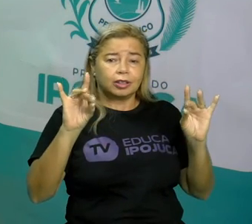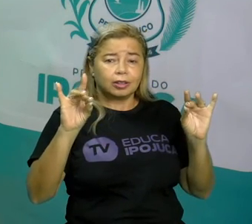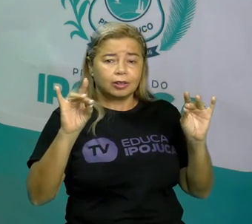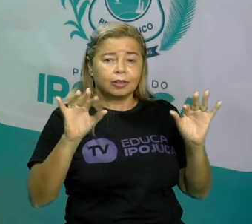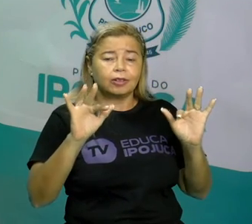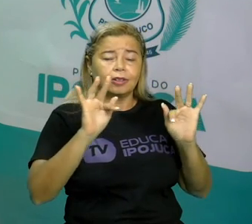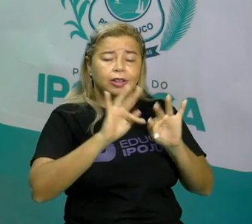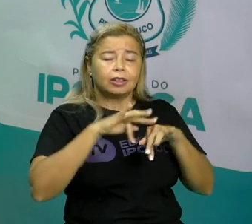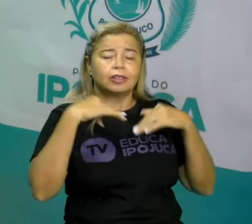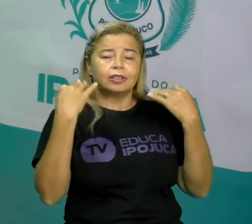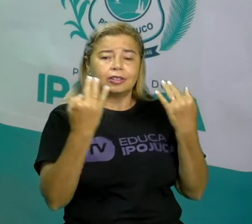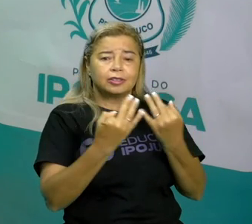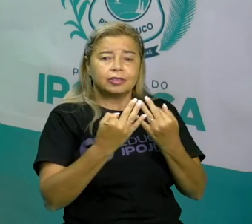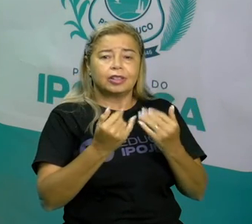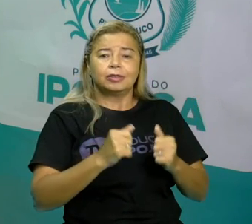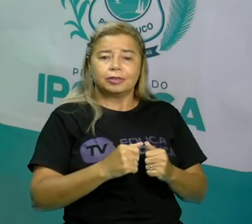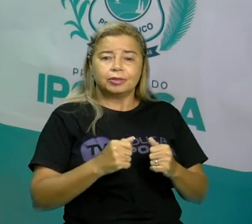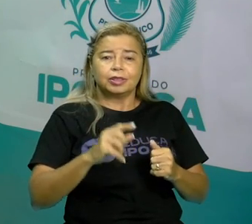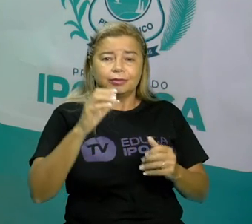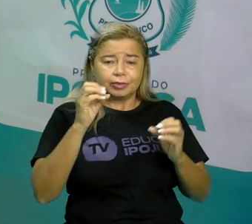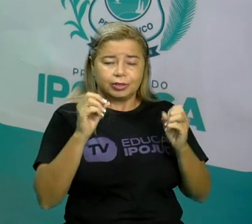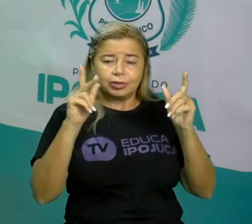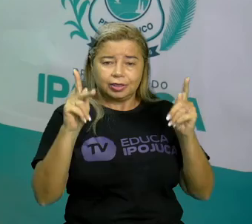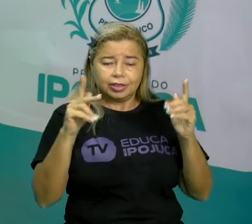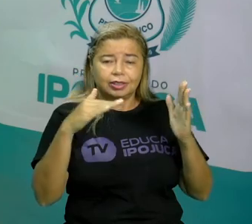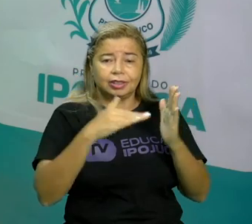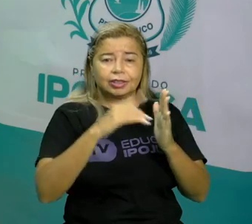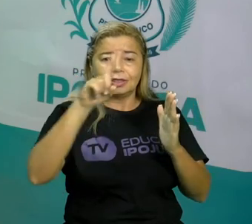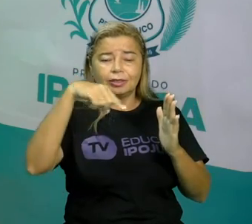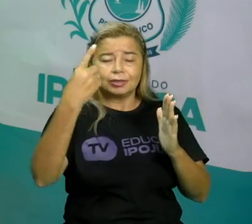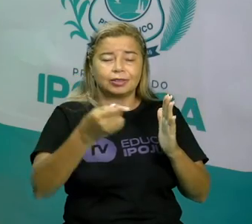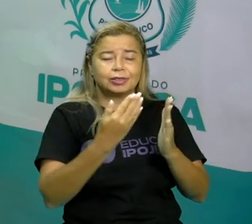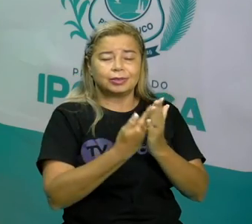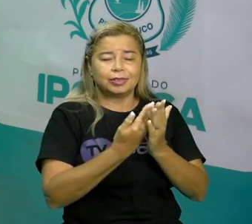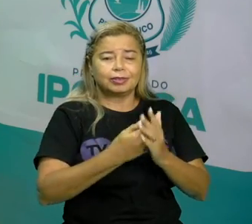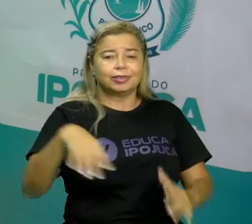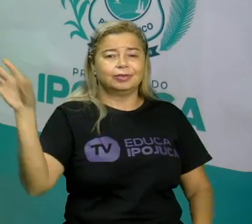de vocês e até a próxima aula. Tchau.